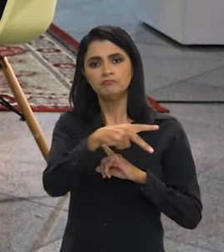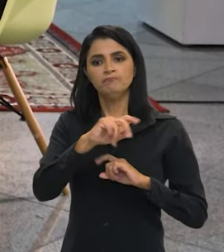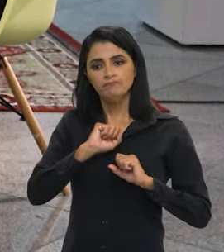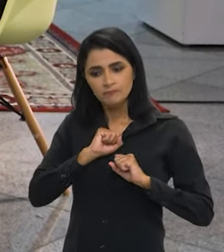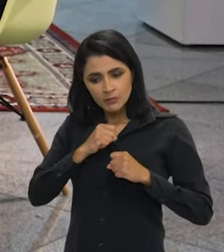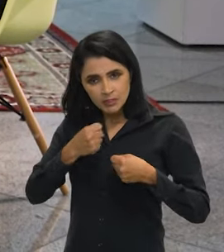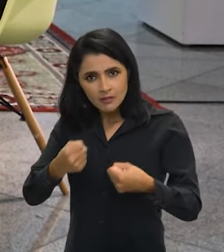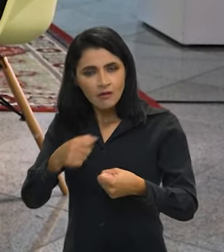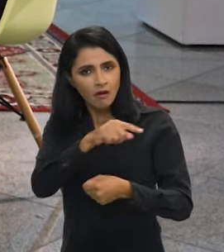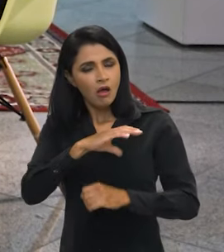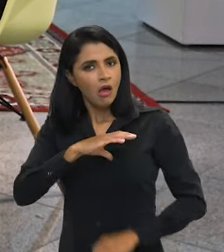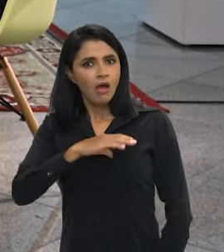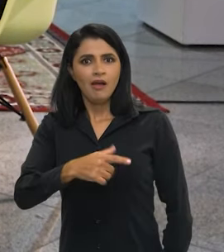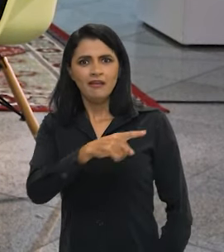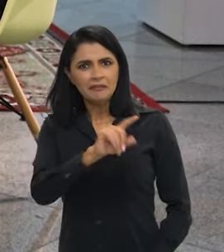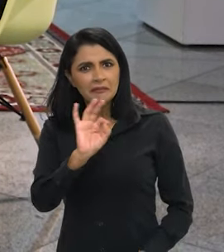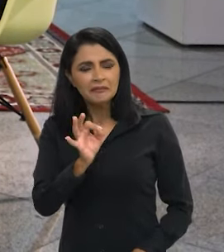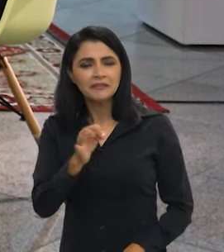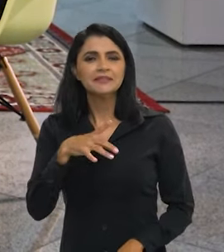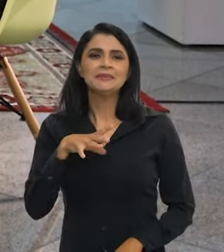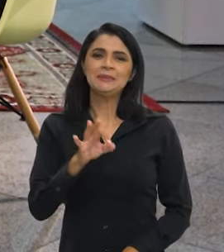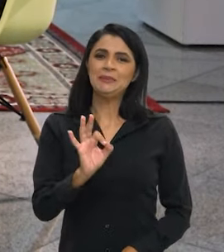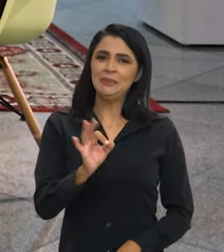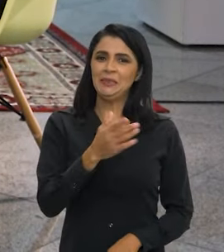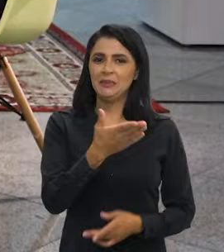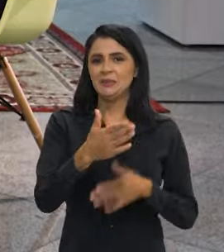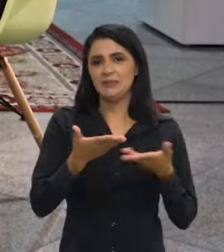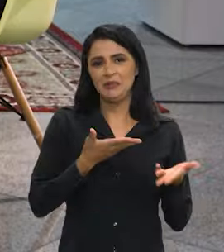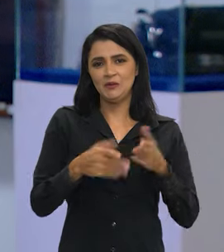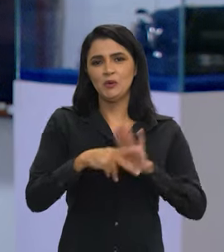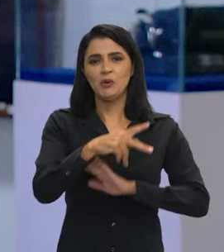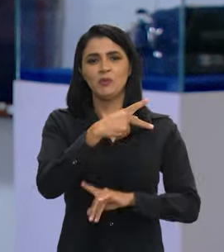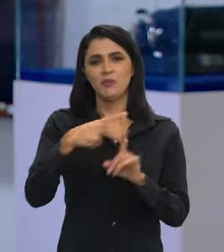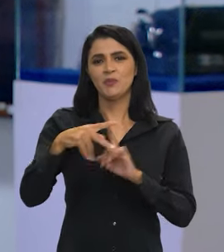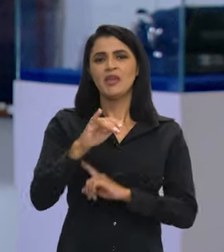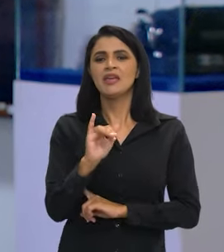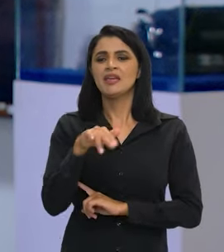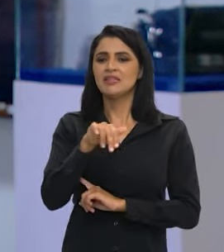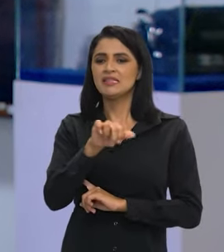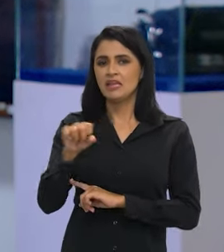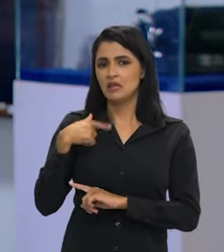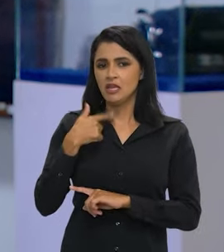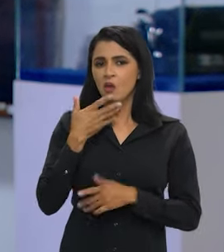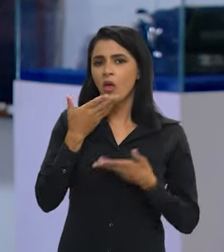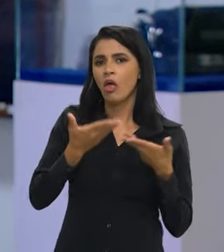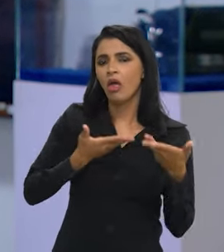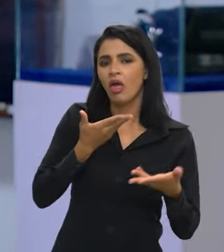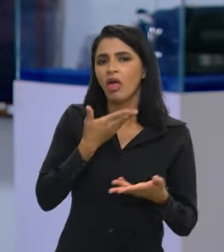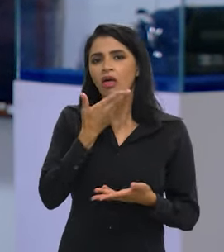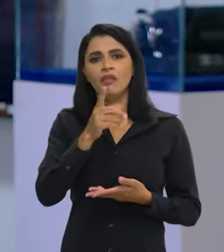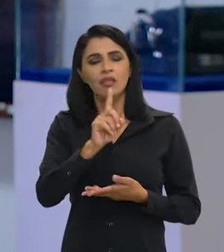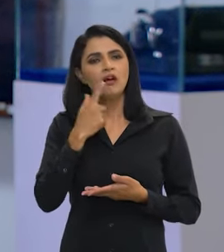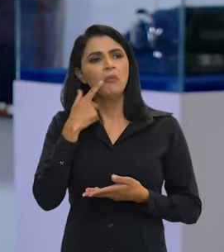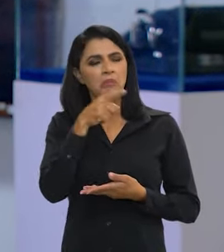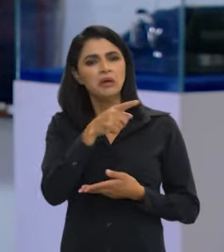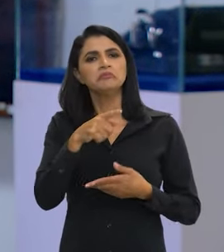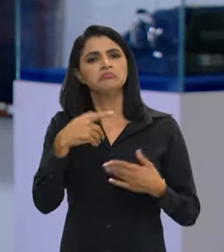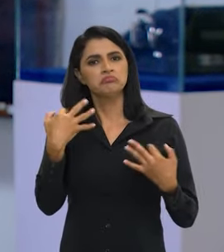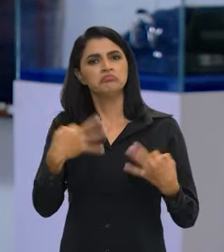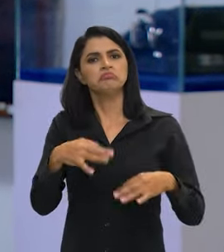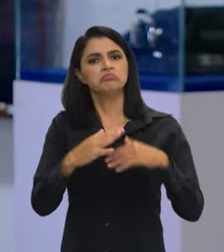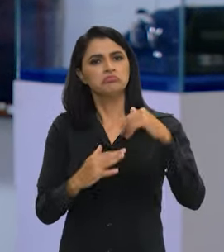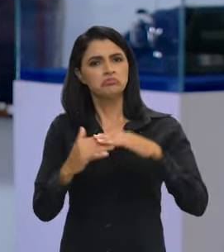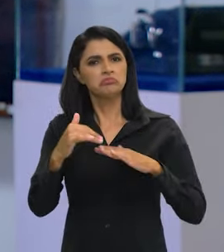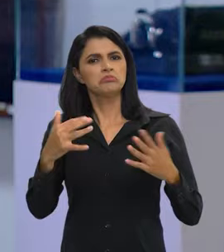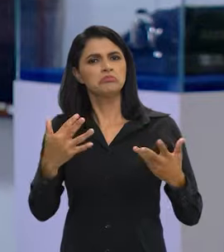positivamente. guerreiros, né? Servidores da NSS. Não estou aqui fazendo média com eles, mas é uma carreira que